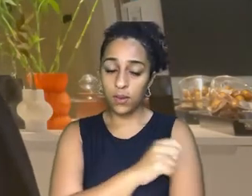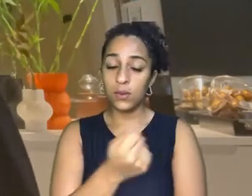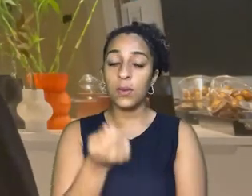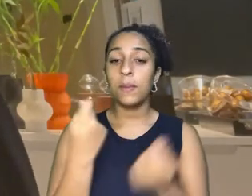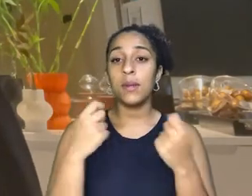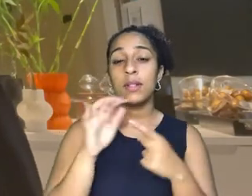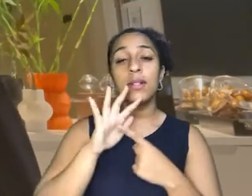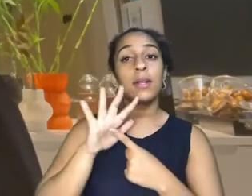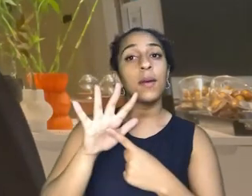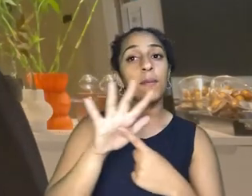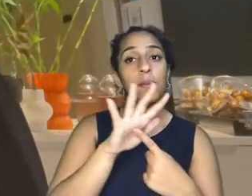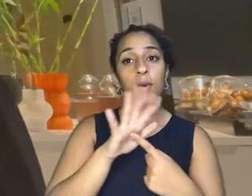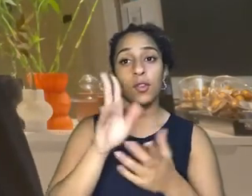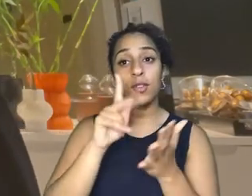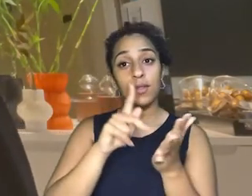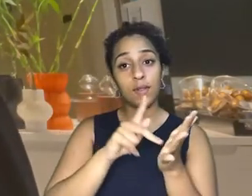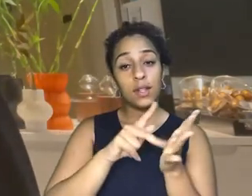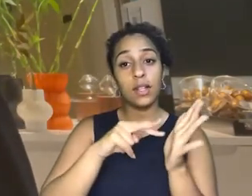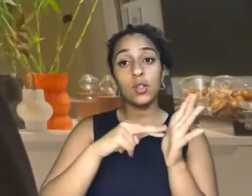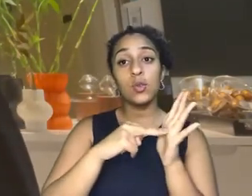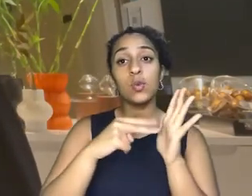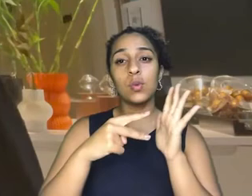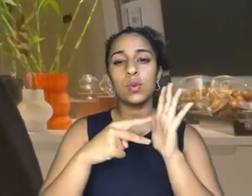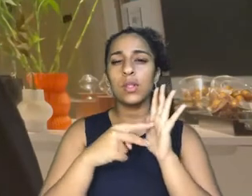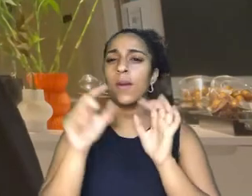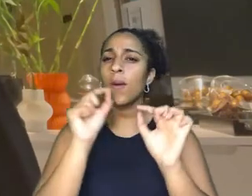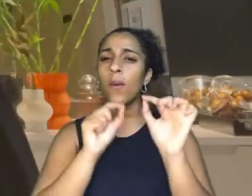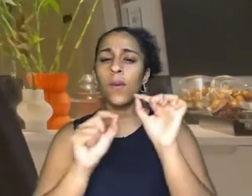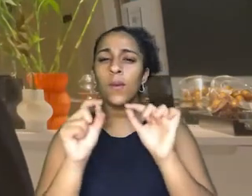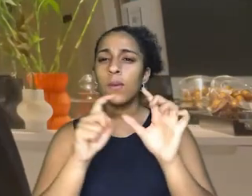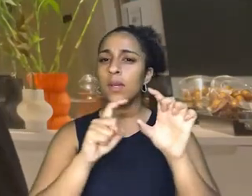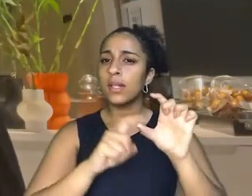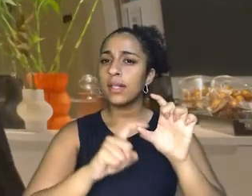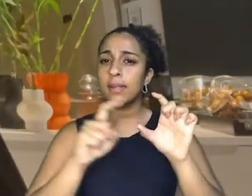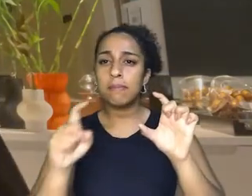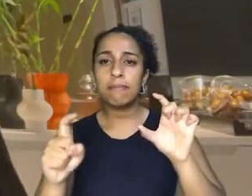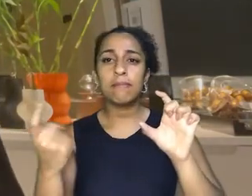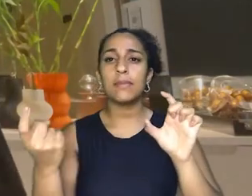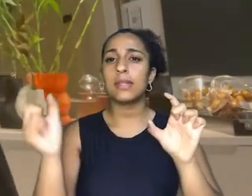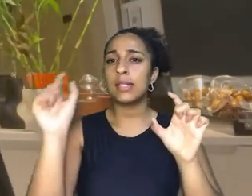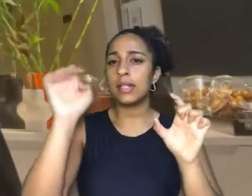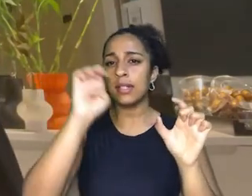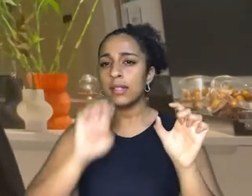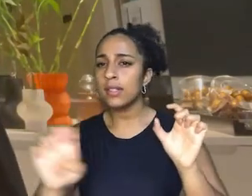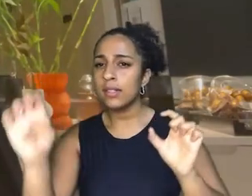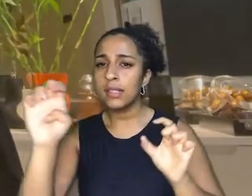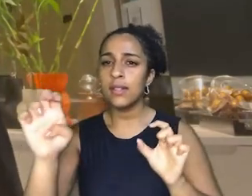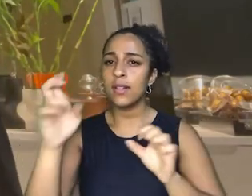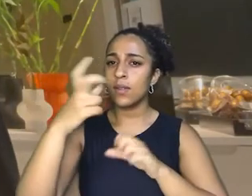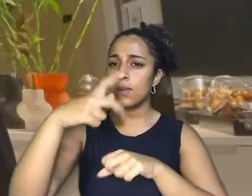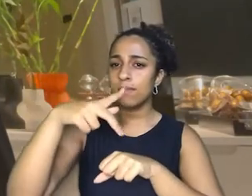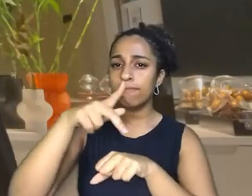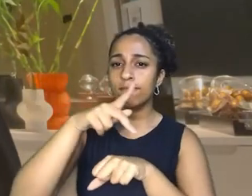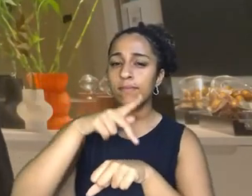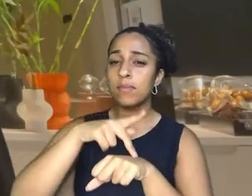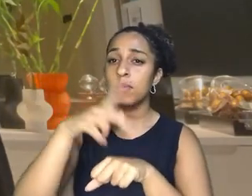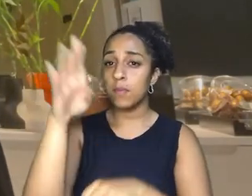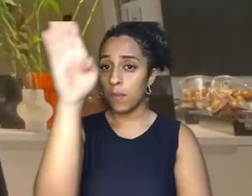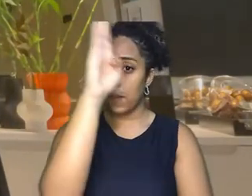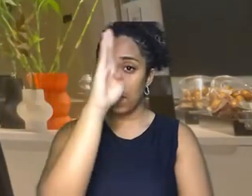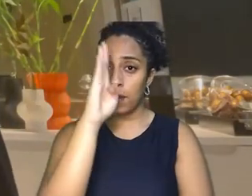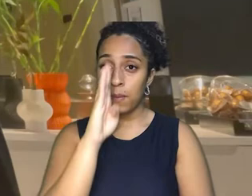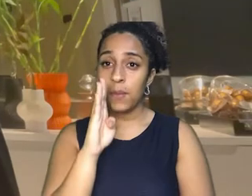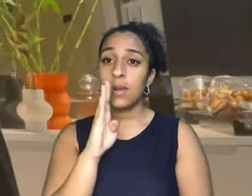do que é independência, do que é Estado, do que é nação, e o Brasil se